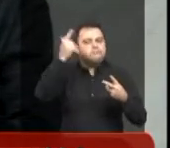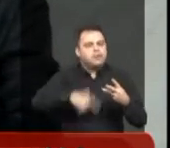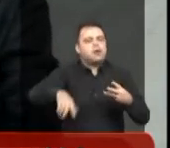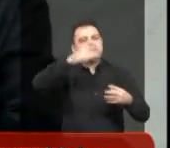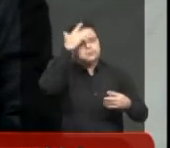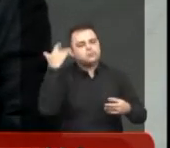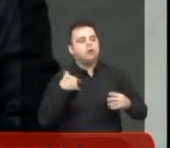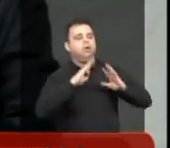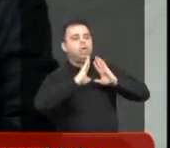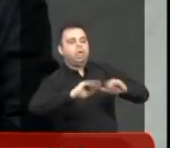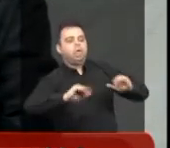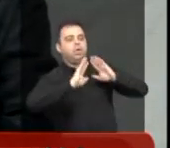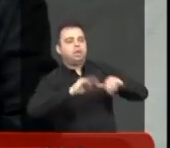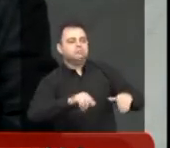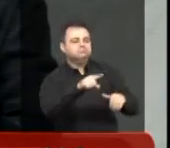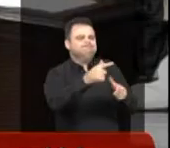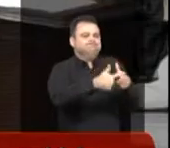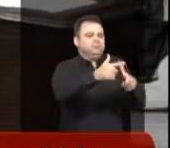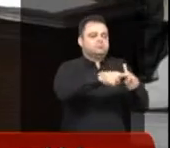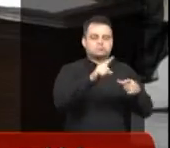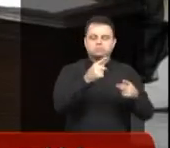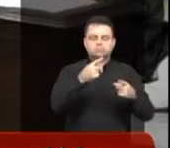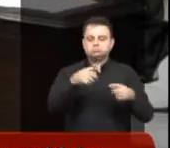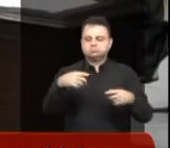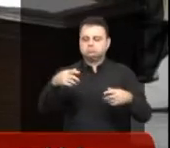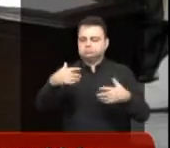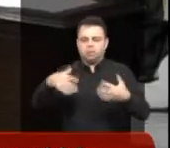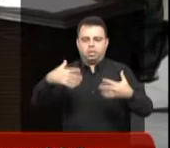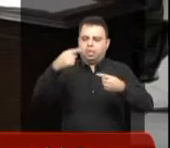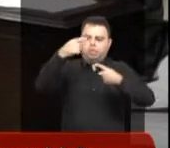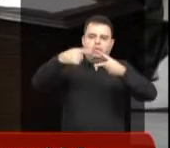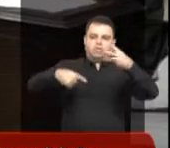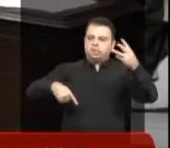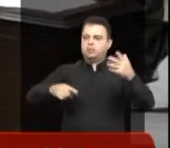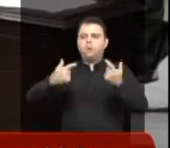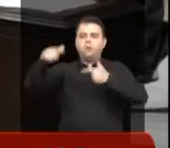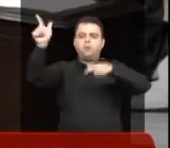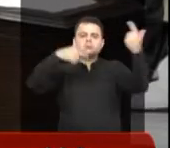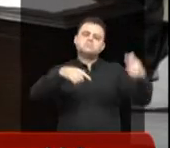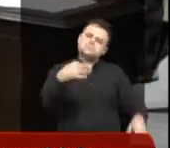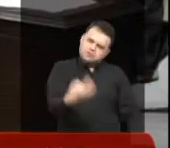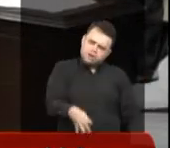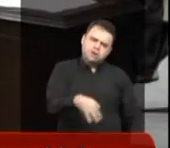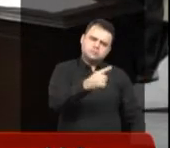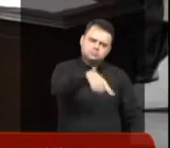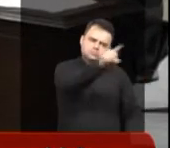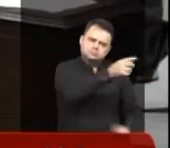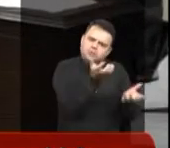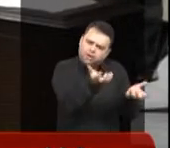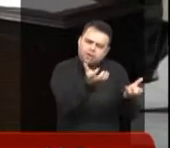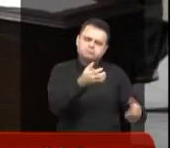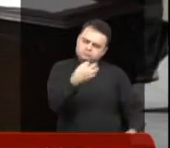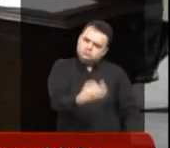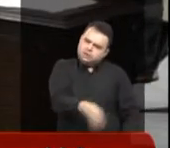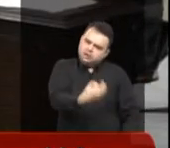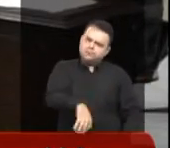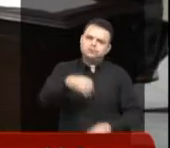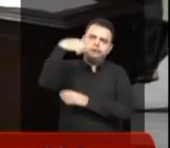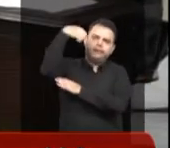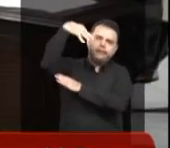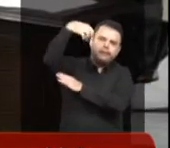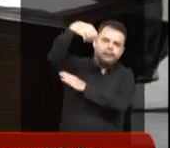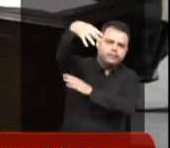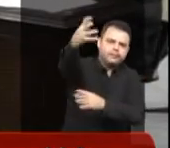feitas. Apresentam um problema maior e outros maiores vão surgindo ao redor. Eram justas, eram justas, como a pavimentação do acostamento,